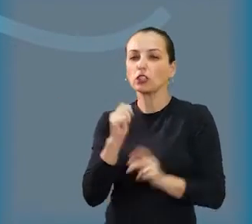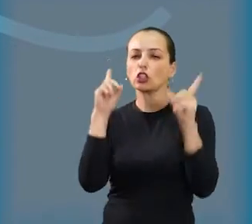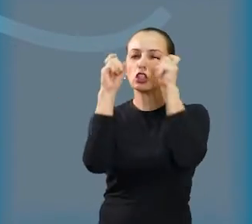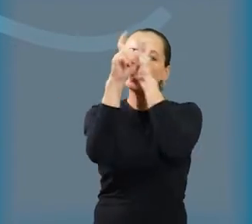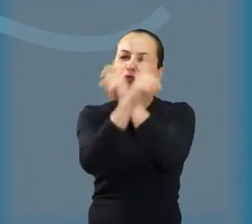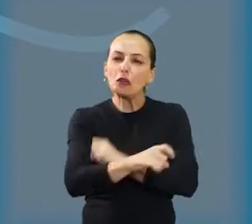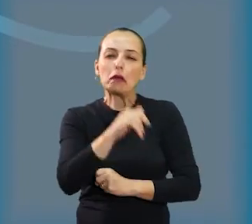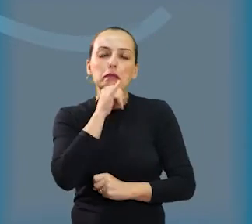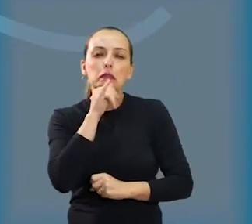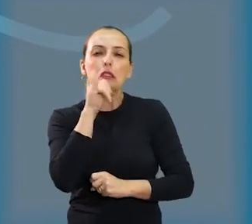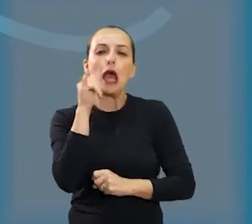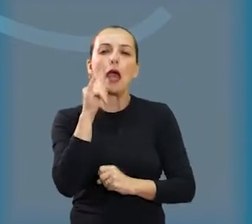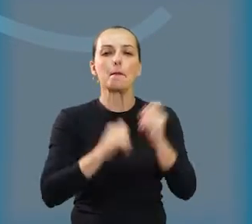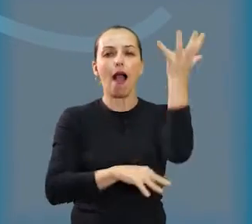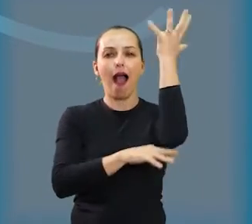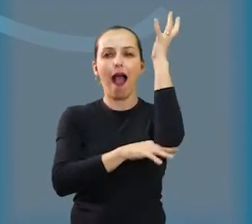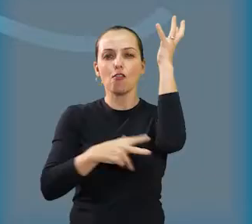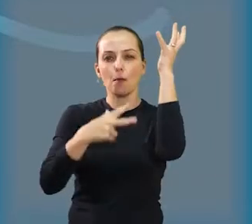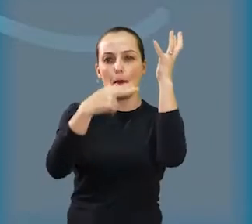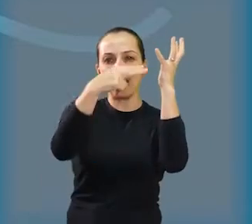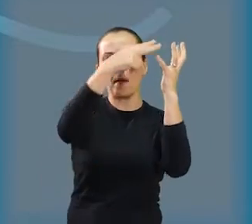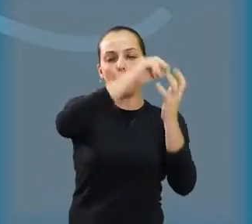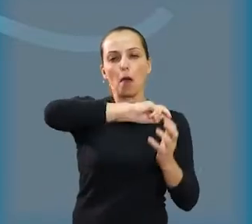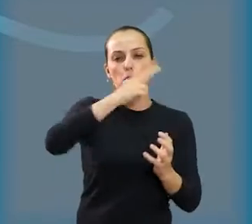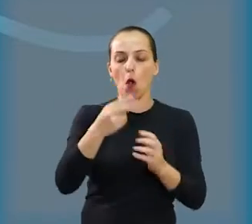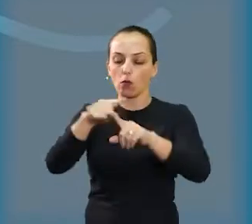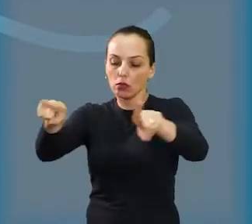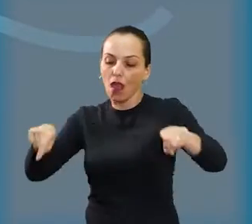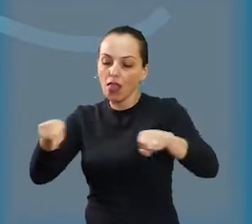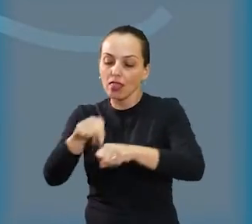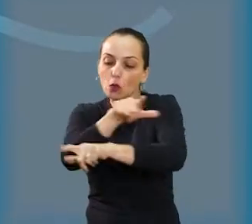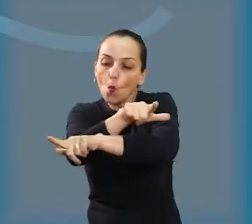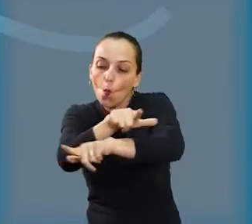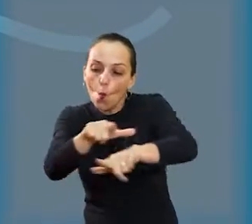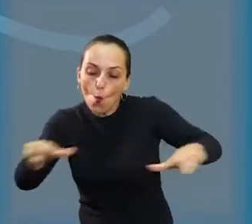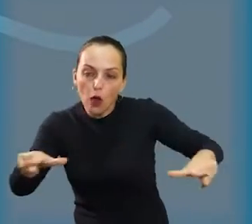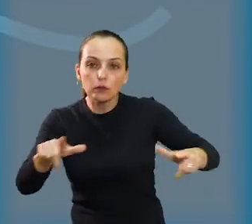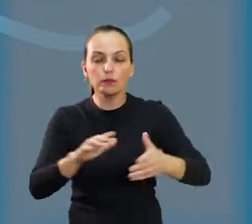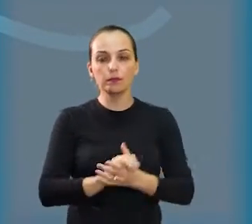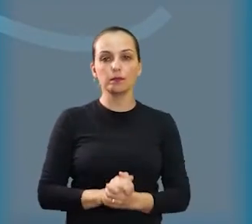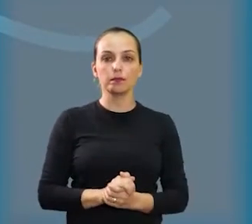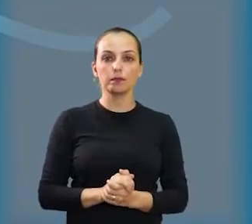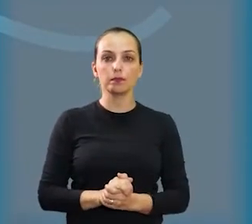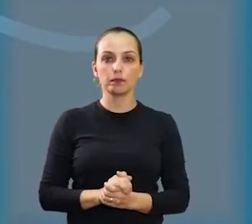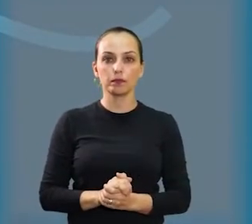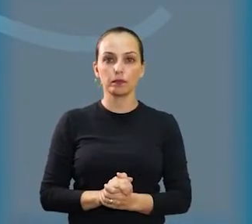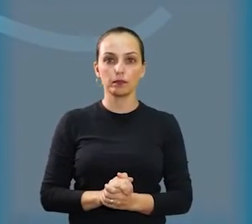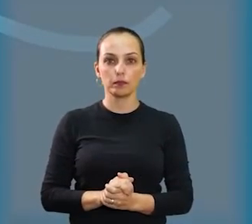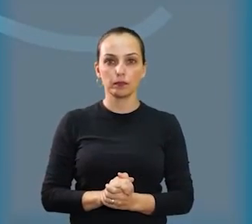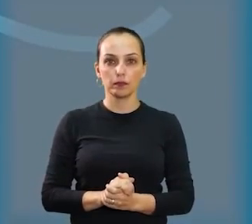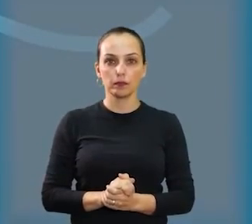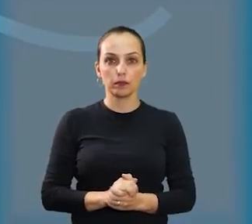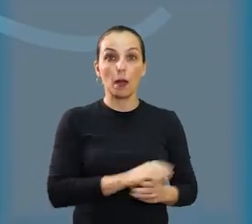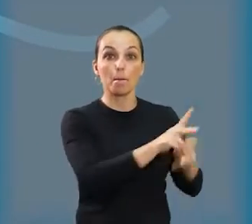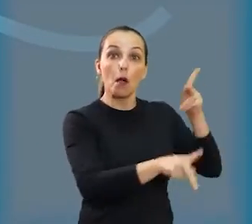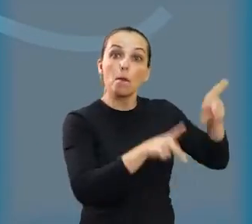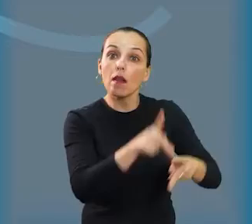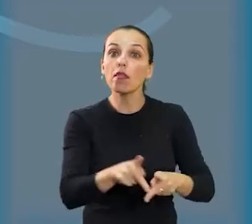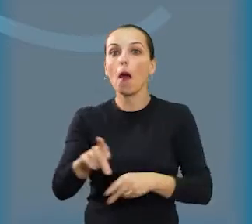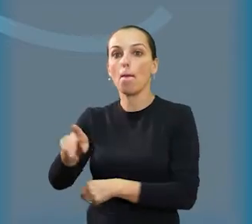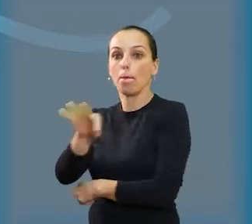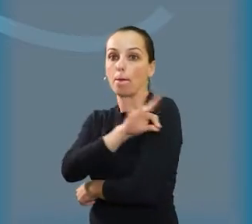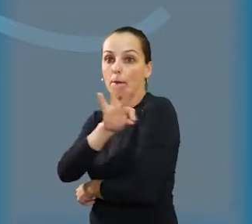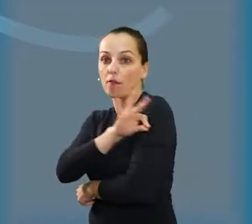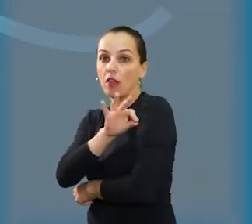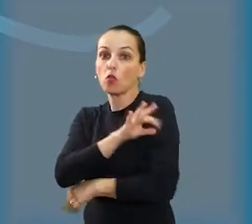ser um processo moroso e dificultoso para solicitar uma simples poda de árvore ou uma limpeza de um terreno. Precisamos